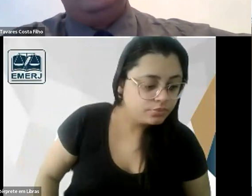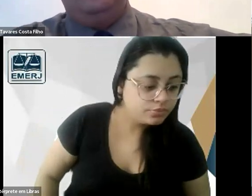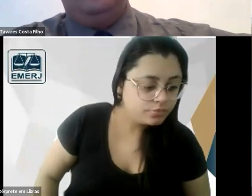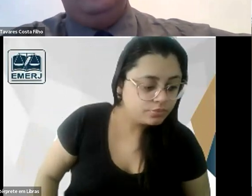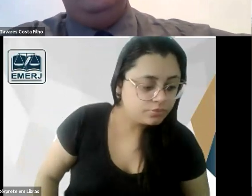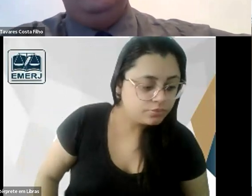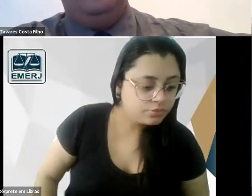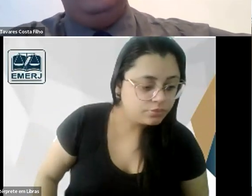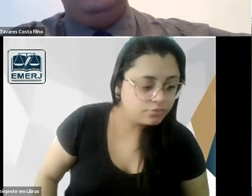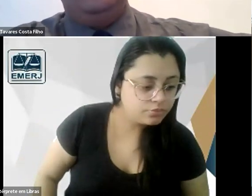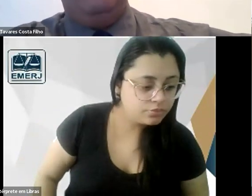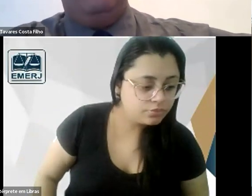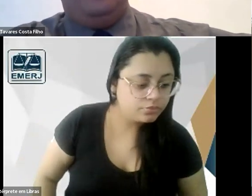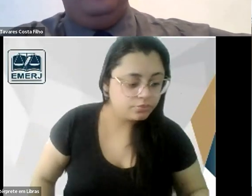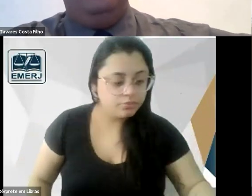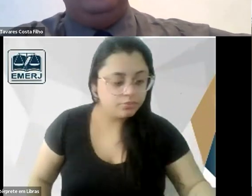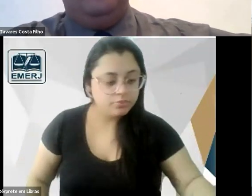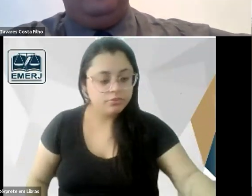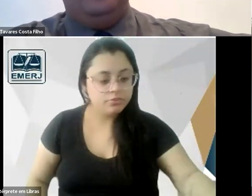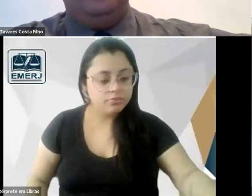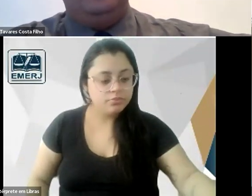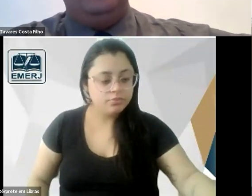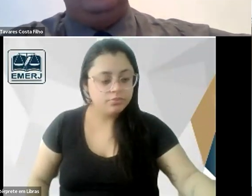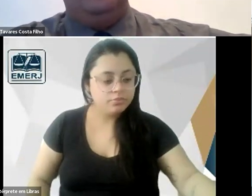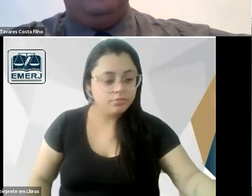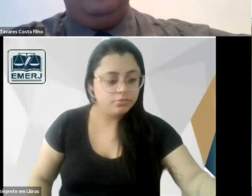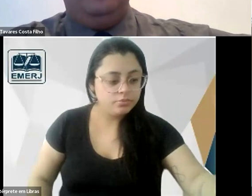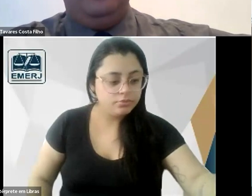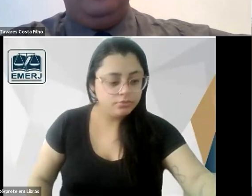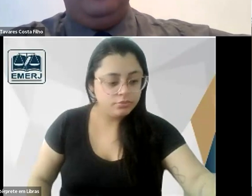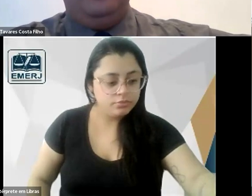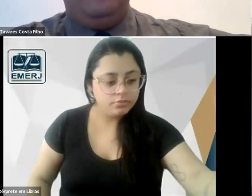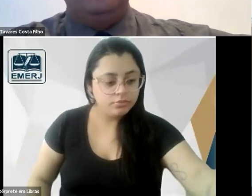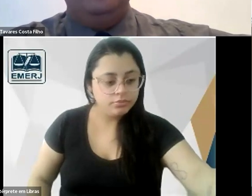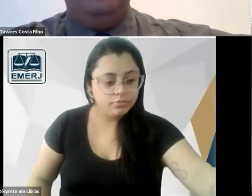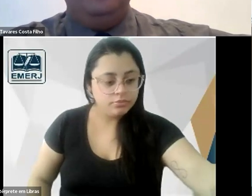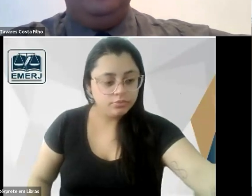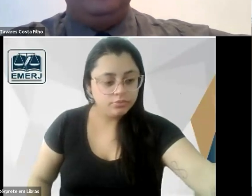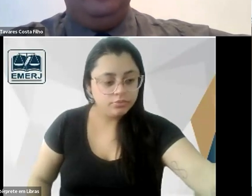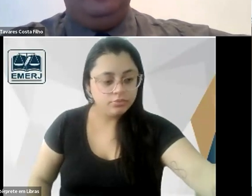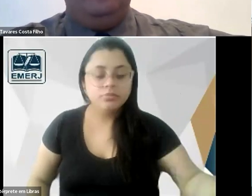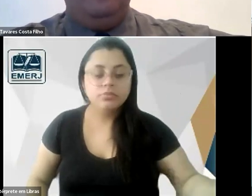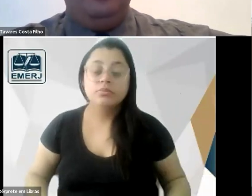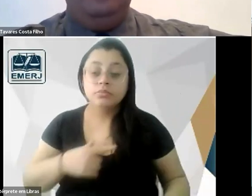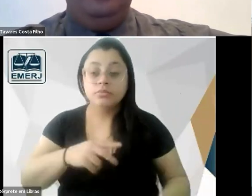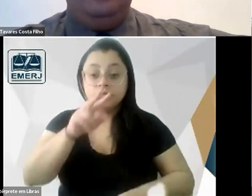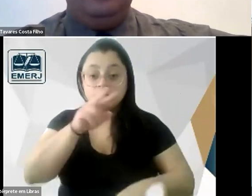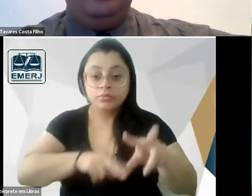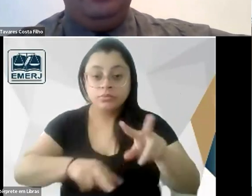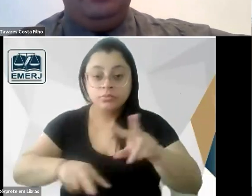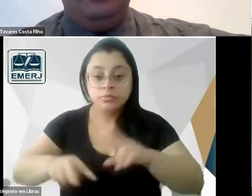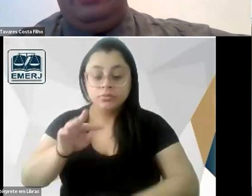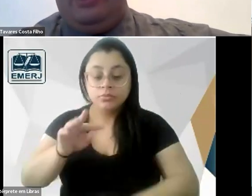Faculdade Nacional de Direito vai inclusive fazer registro sobre a visão de Tobias em relação ao direito romano